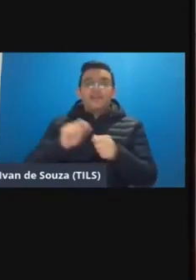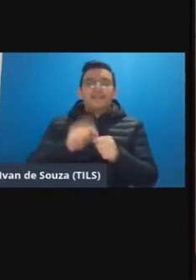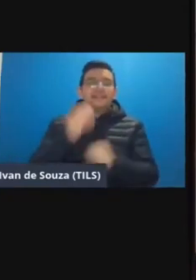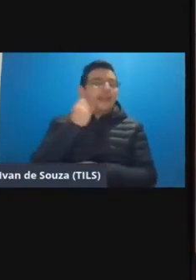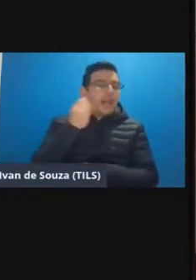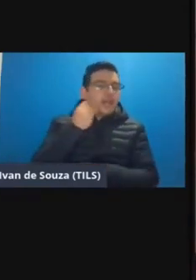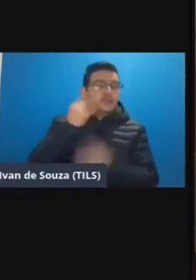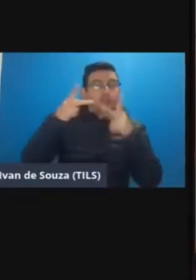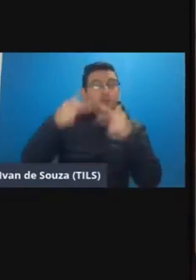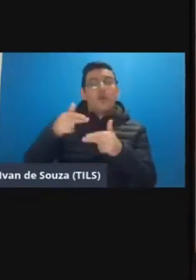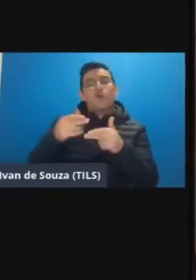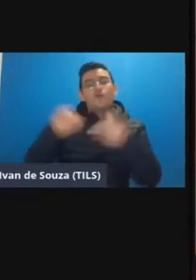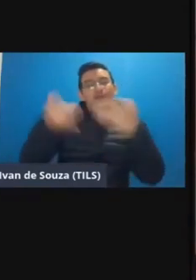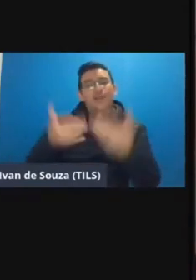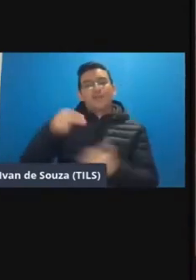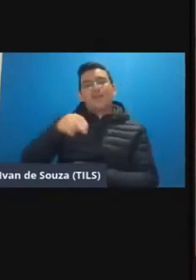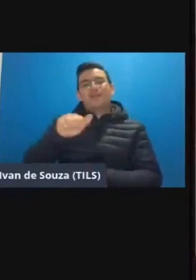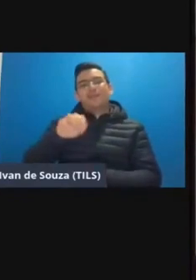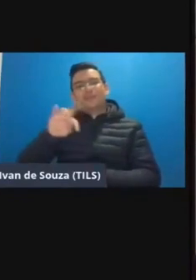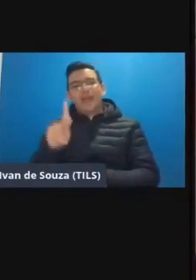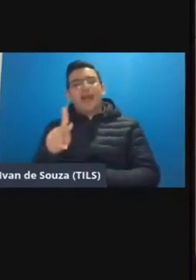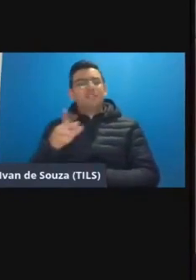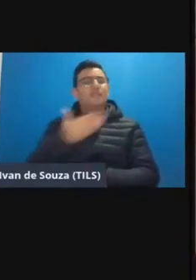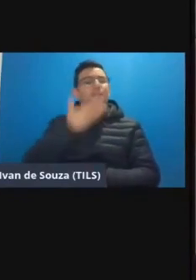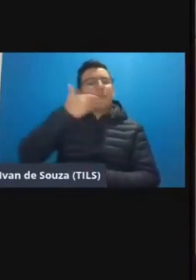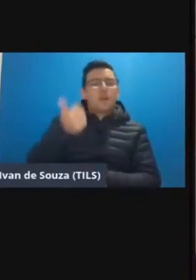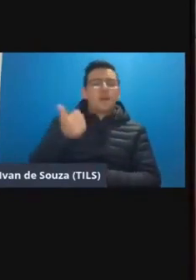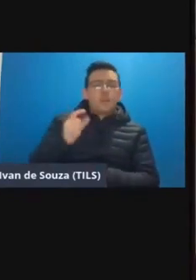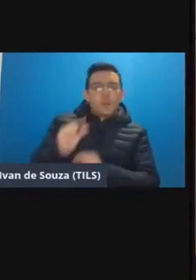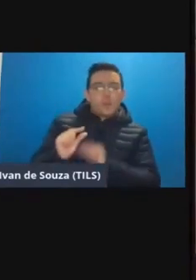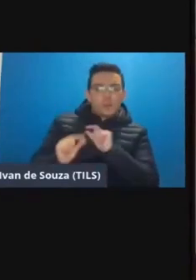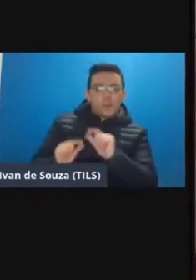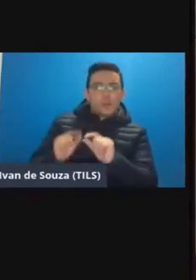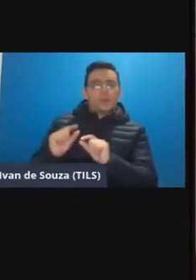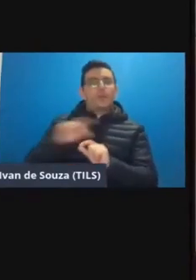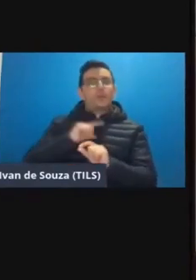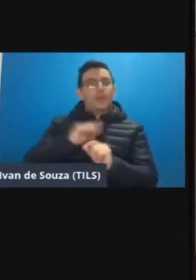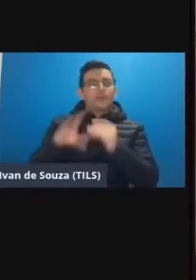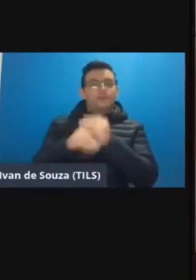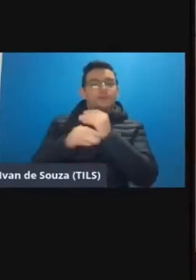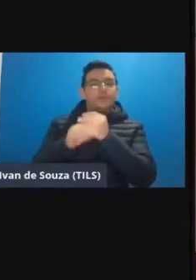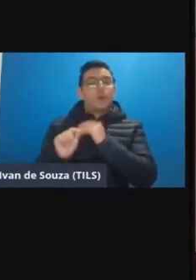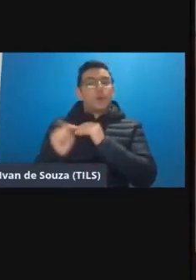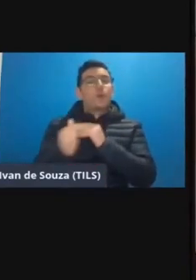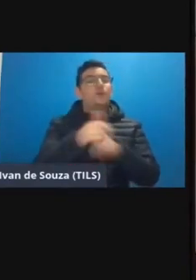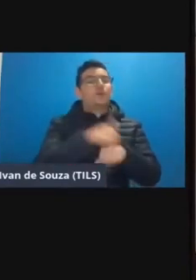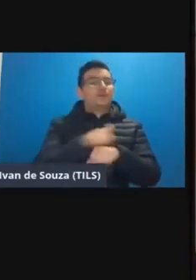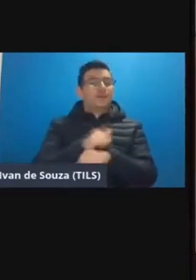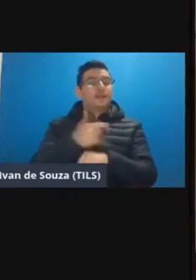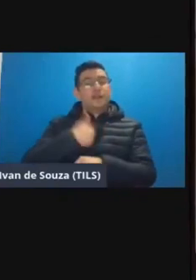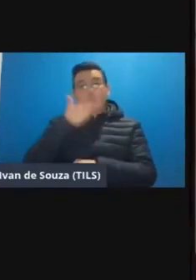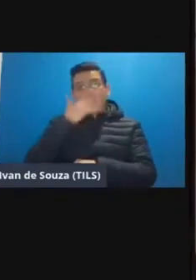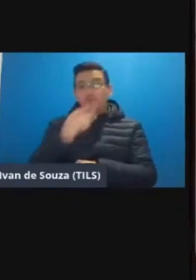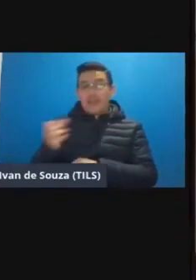testes como a natália colocou e se aprimorando e pouco a pouco incorporando outros recursos então eu acho que a